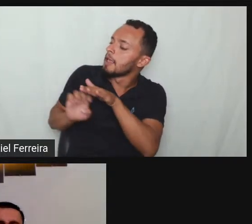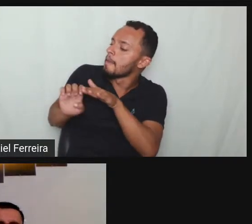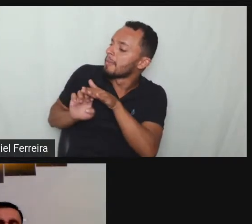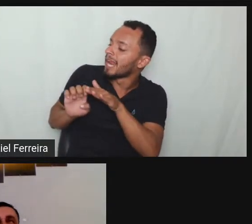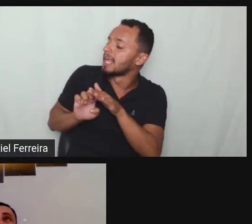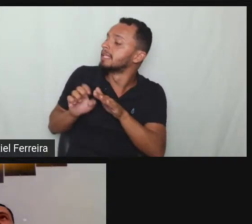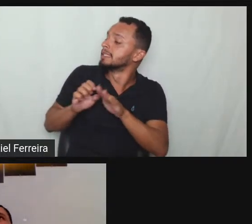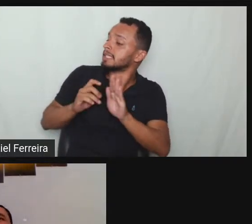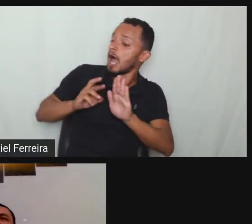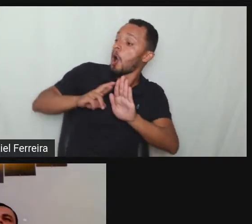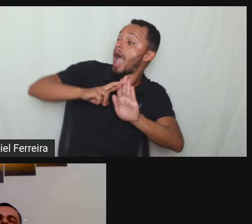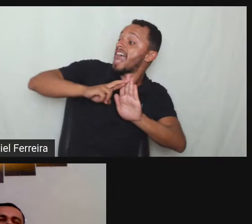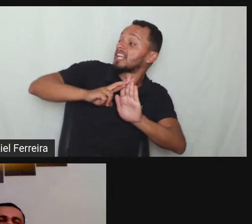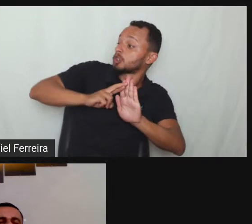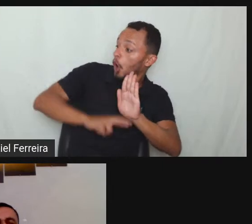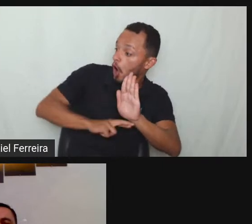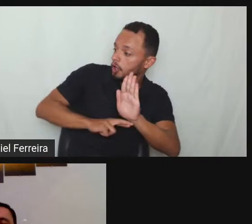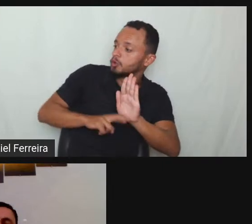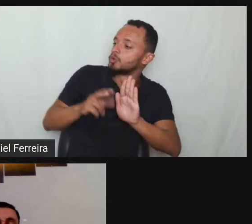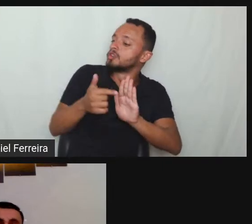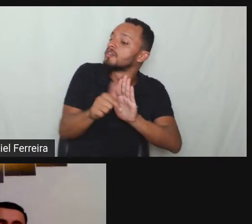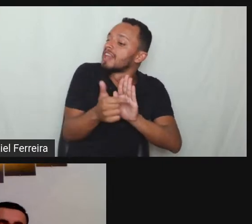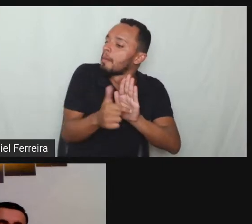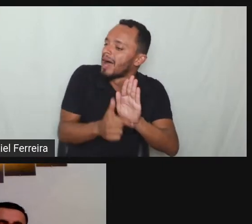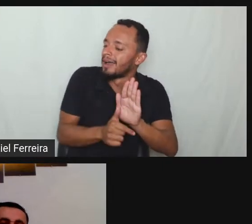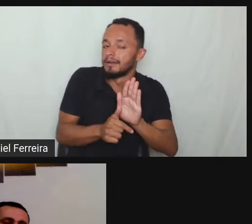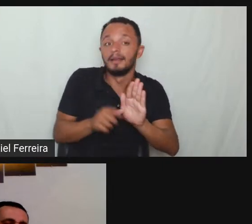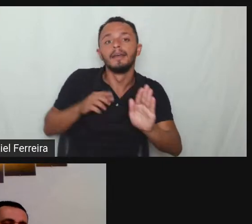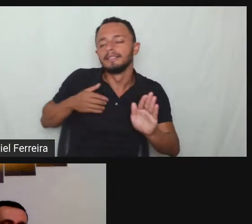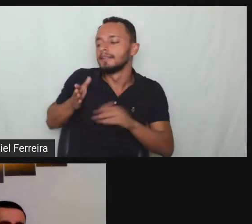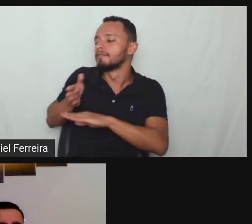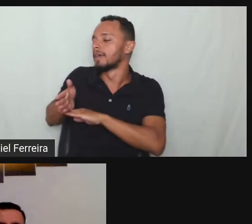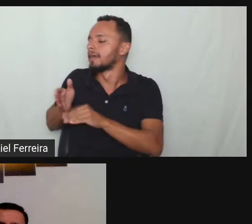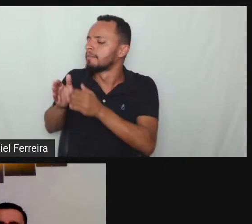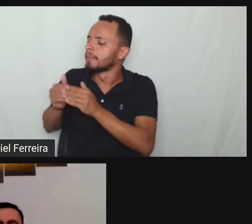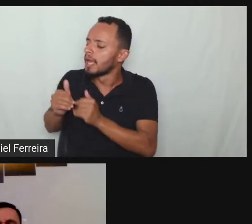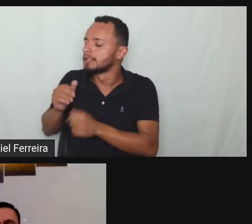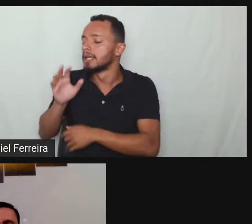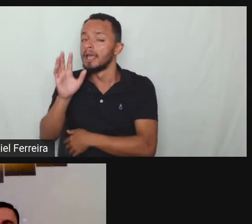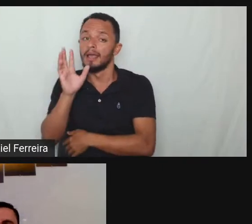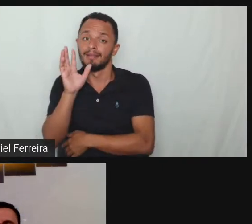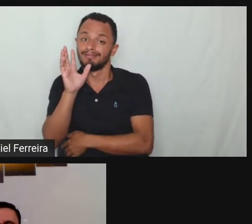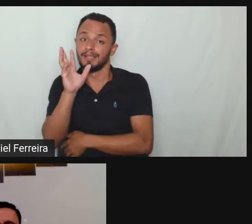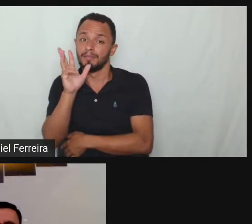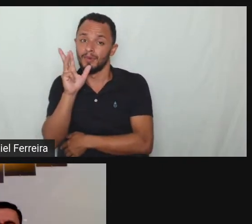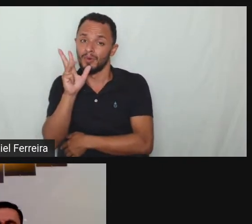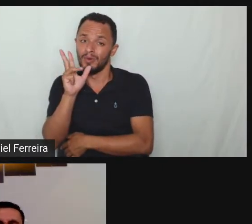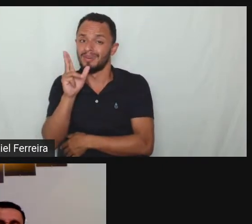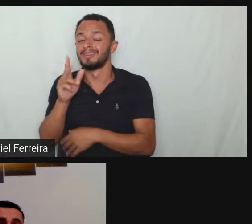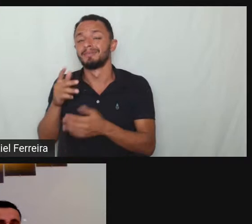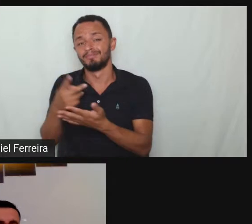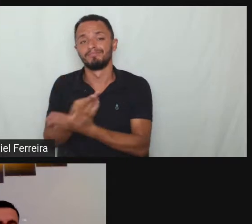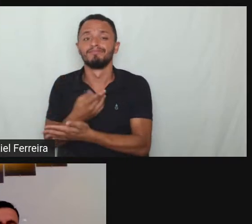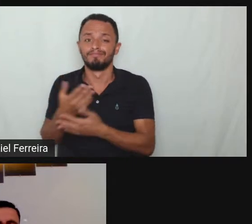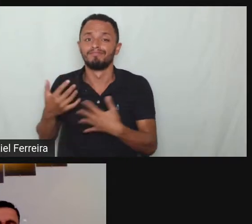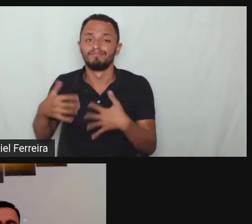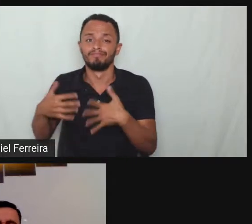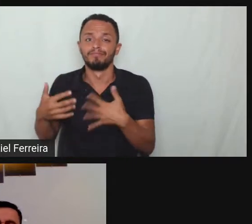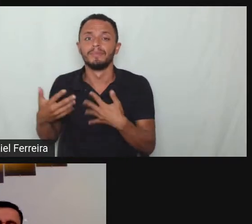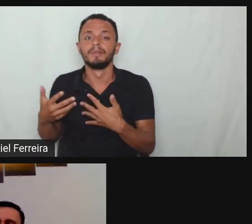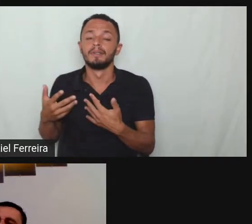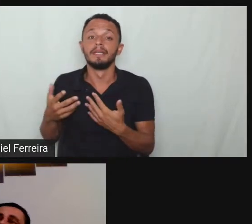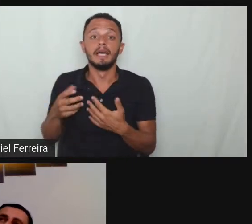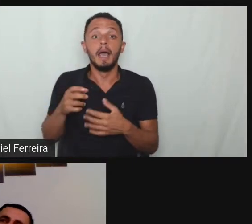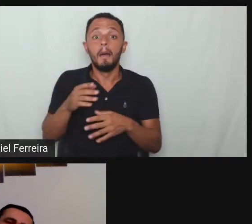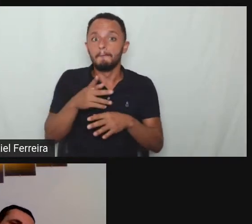agenda demora dentro do processo também você consegue acertar se ela tivesse a empresa que